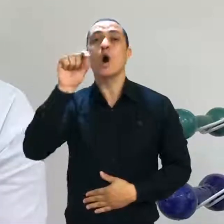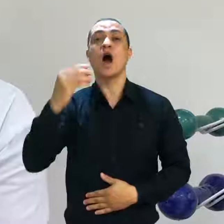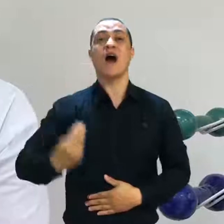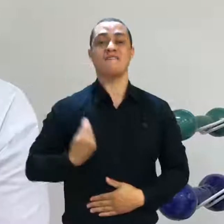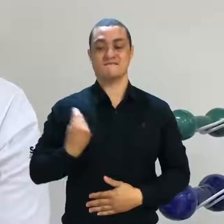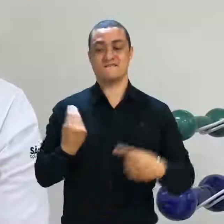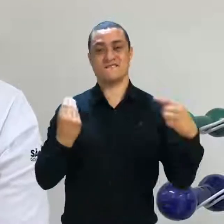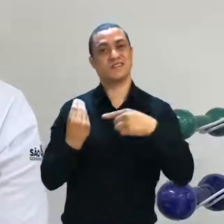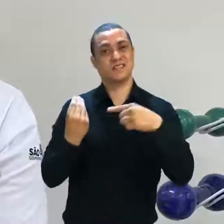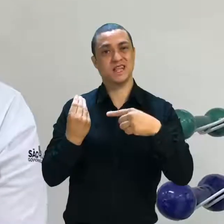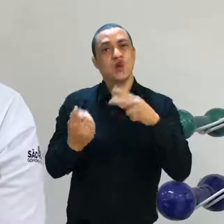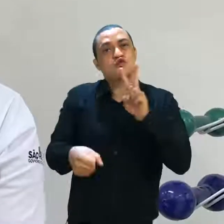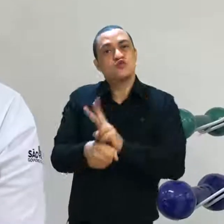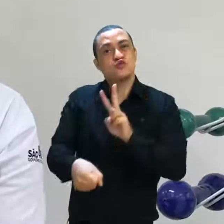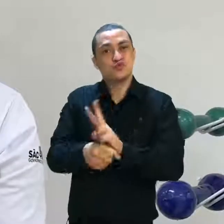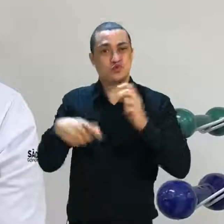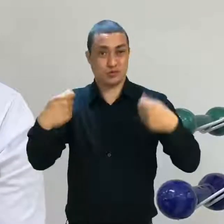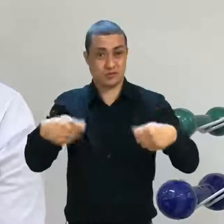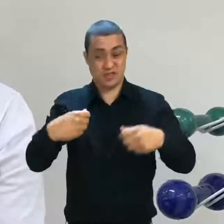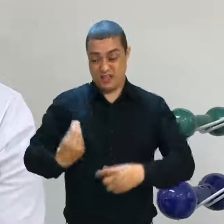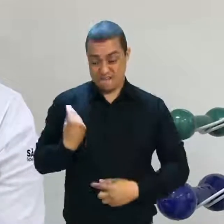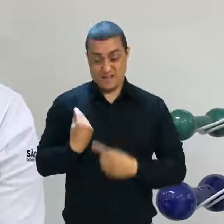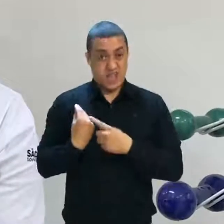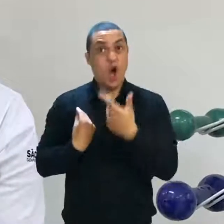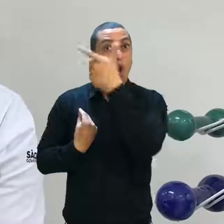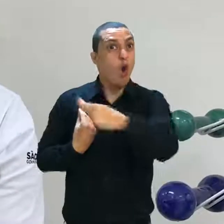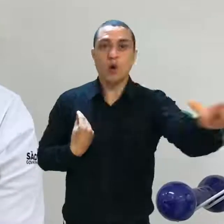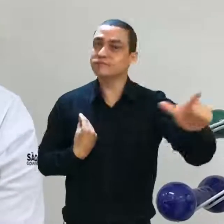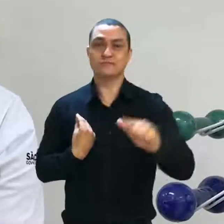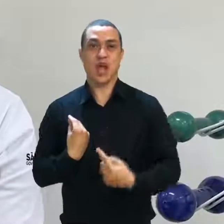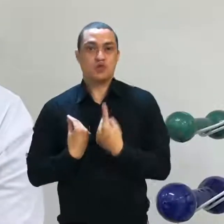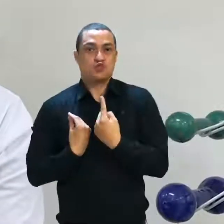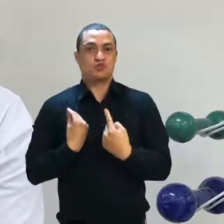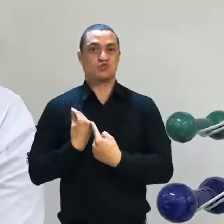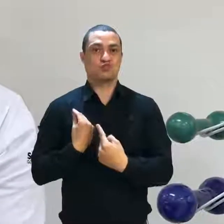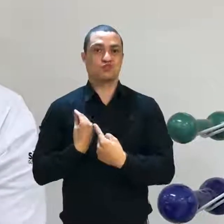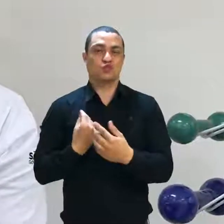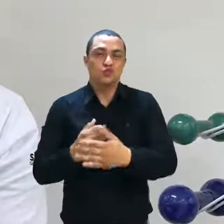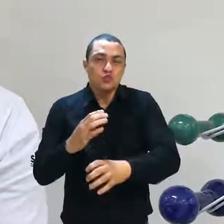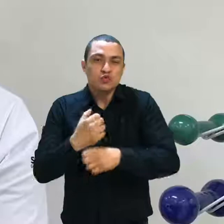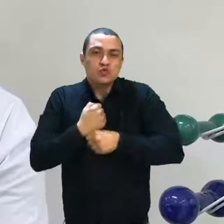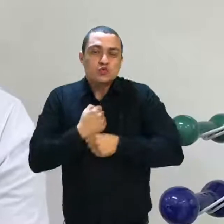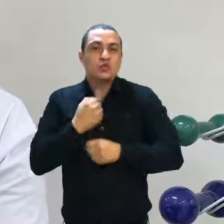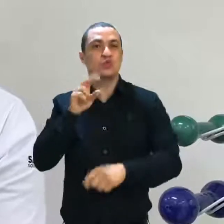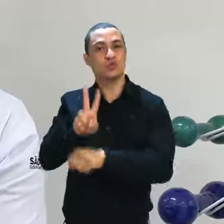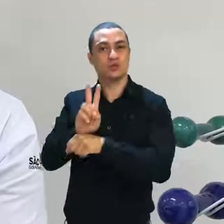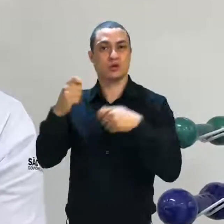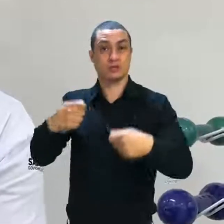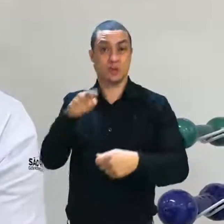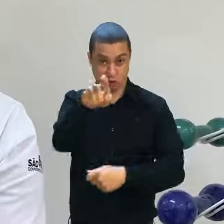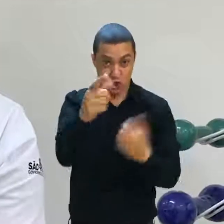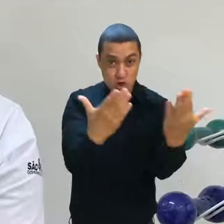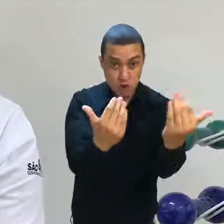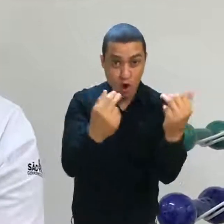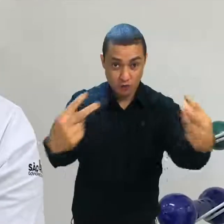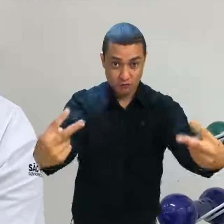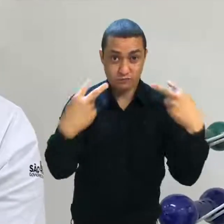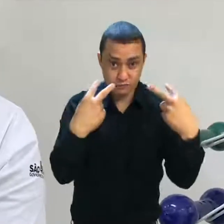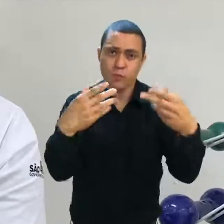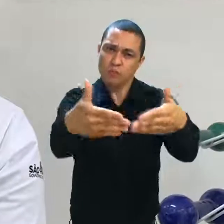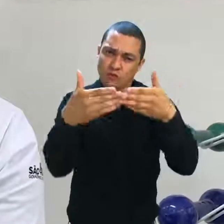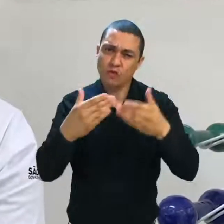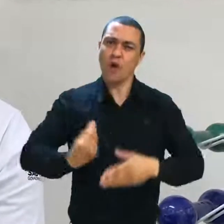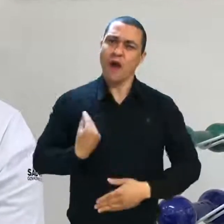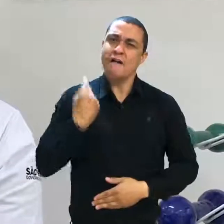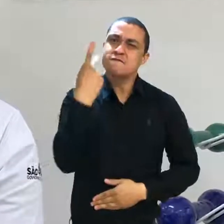maior bem. O nosso maior bem é a nossa vida. E a nossa vida é uma só. Que você, jovem, você que esteja ouvindo esse vídeo, você